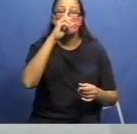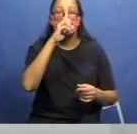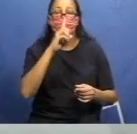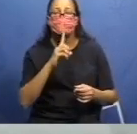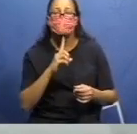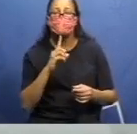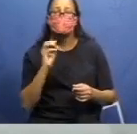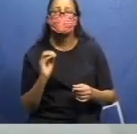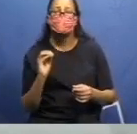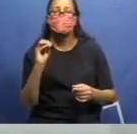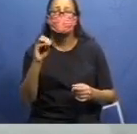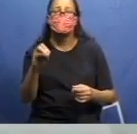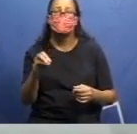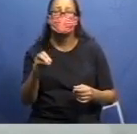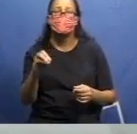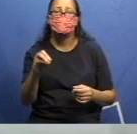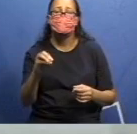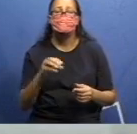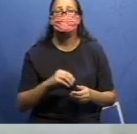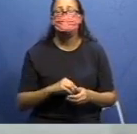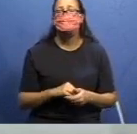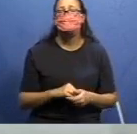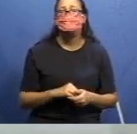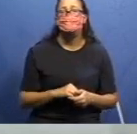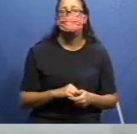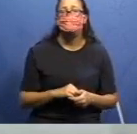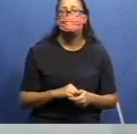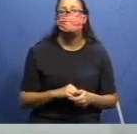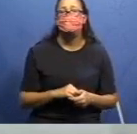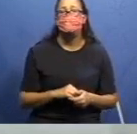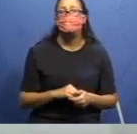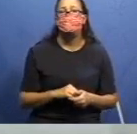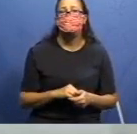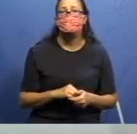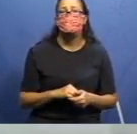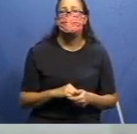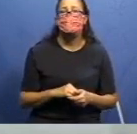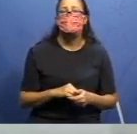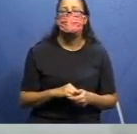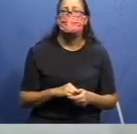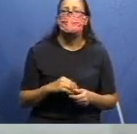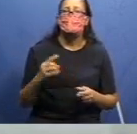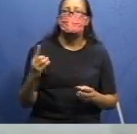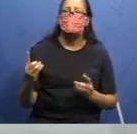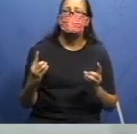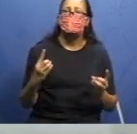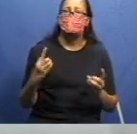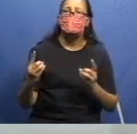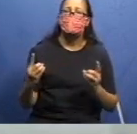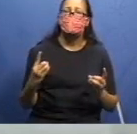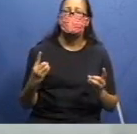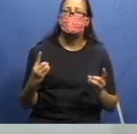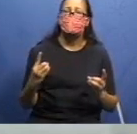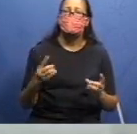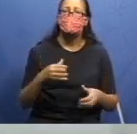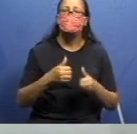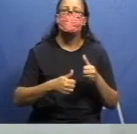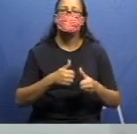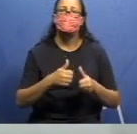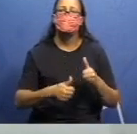amarelinha e vai colocar em um outro espaço qualquer. E a gente vai jogando. Cada um joga uma vez. Lembrando